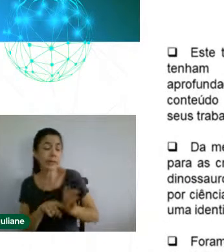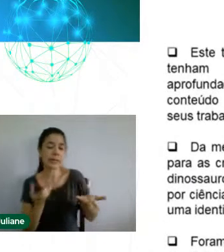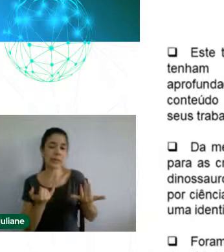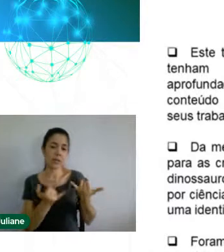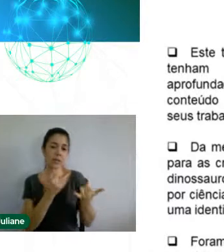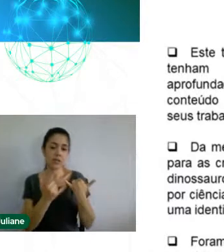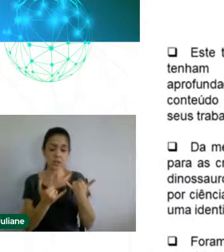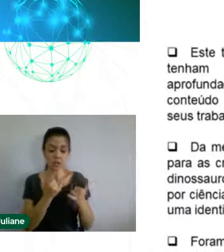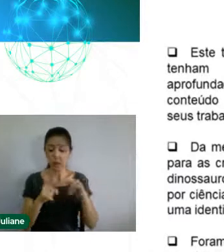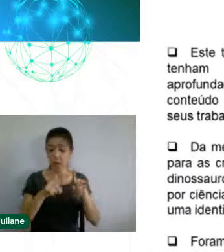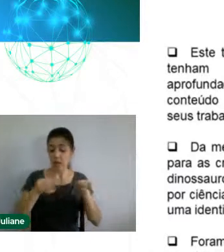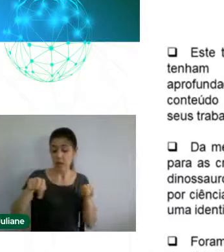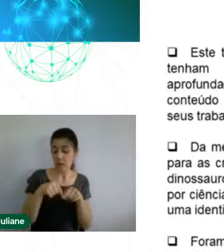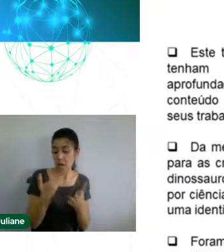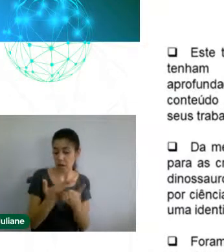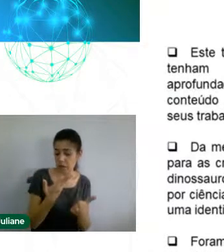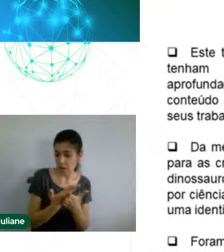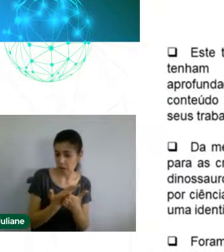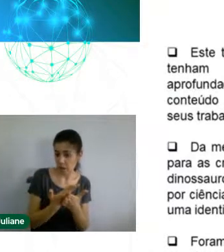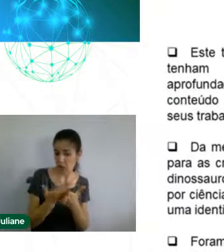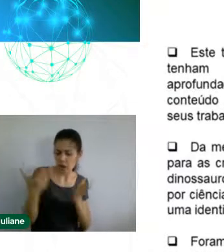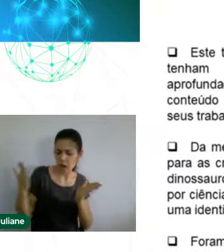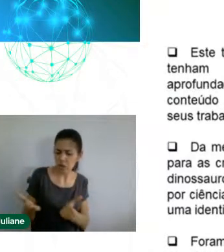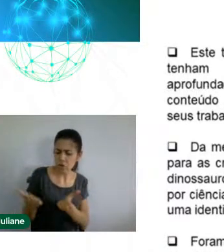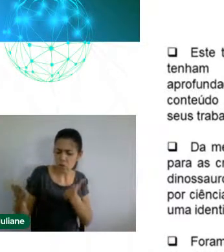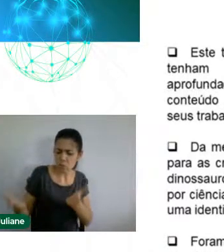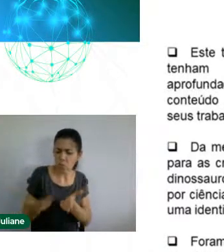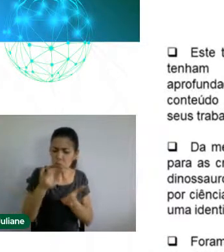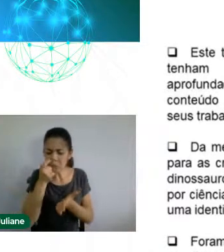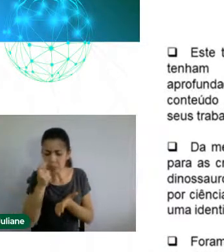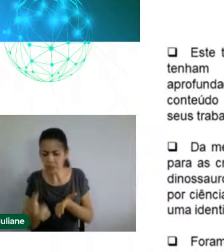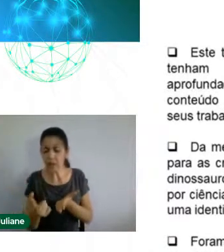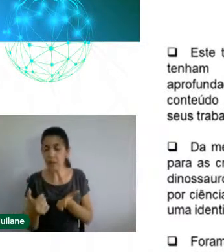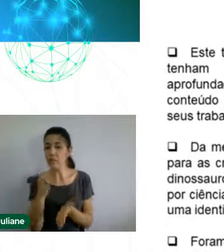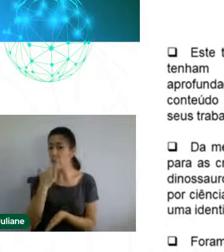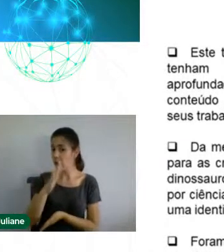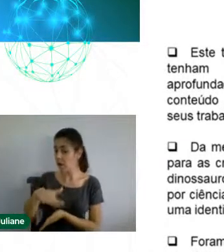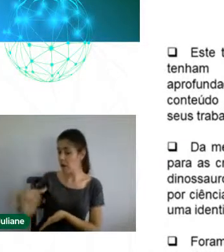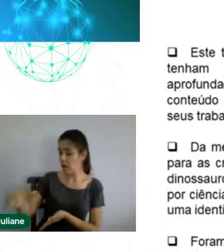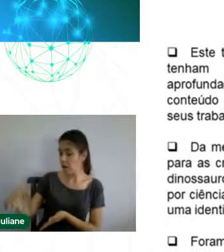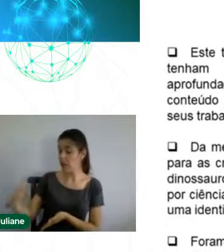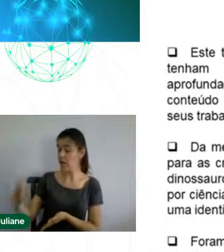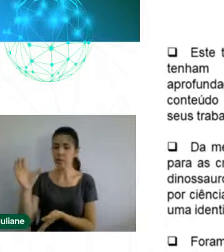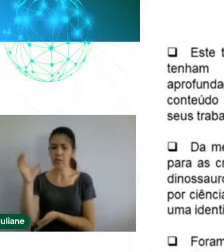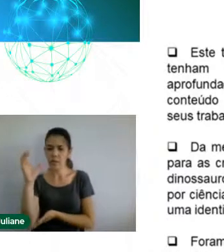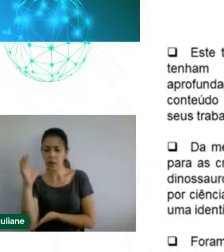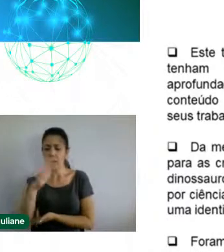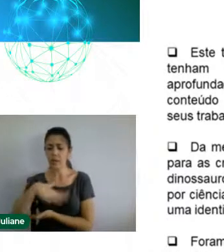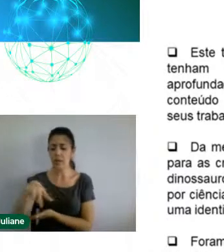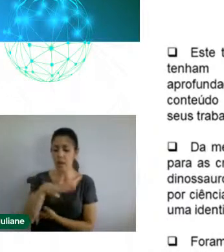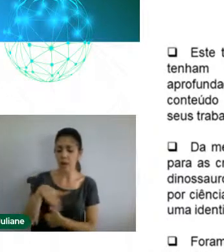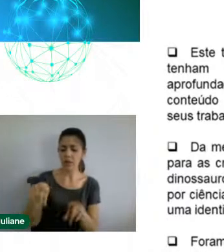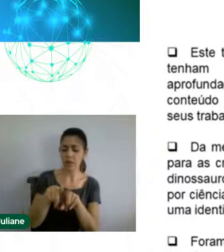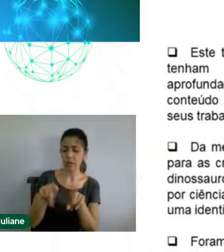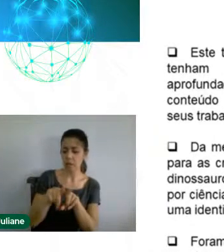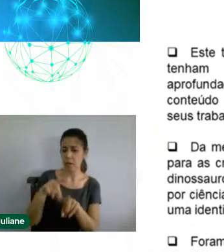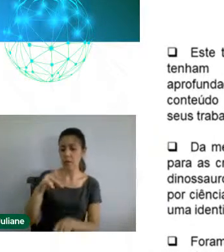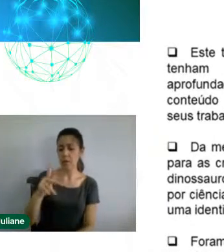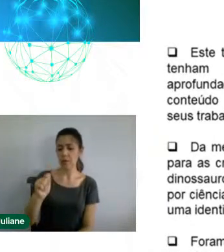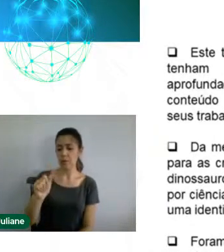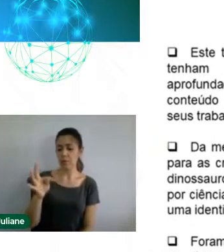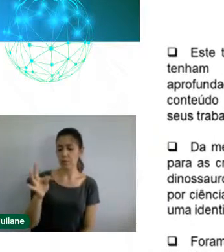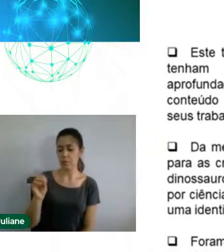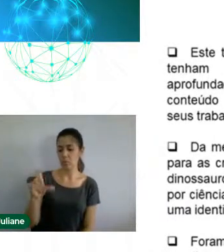estimular tanto a ciência como a paleontologia do Estado, criando dessa forma uma identidade pré-histórica local. É importante salientar que esse